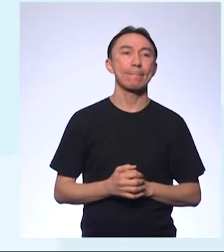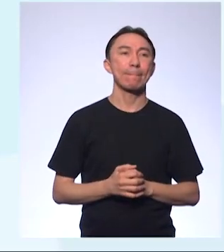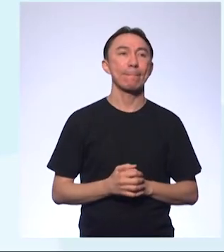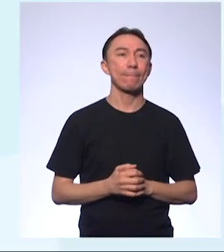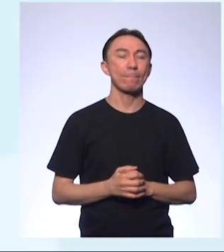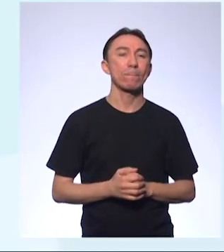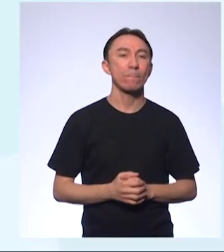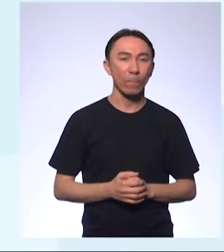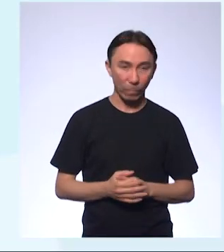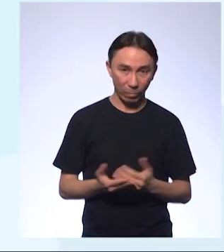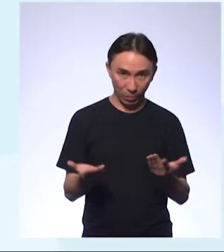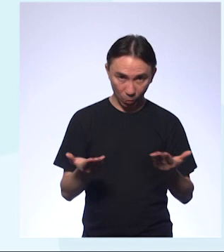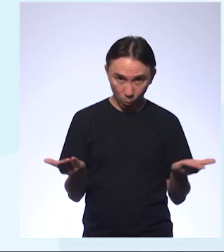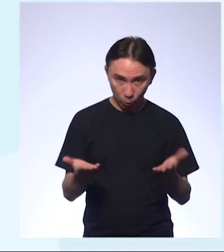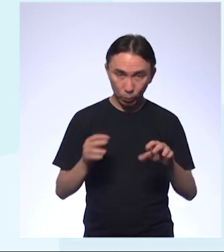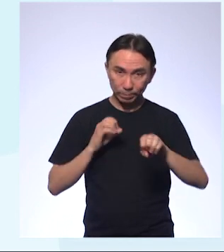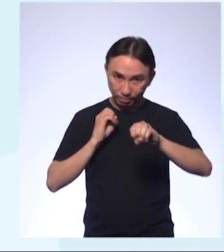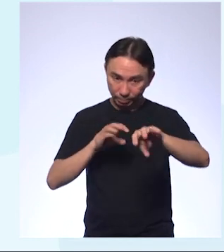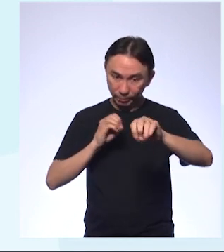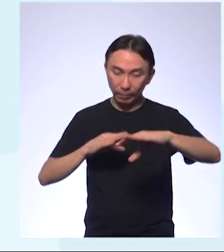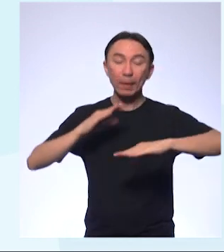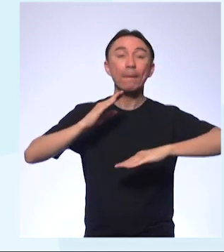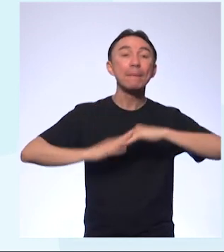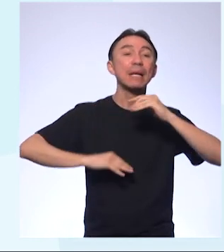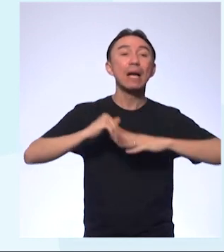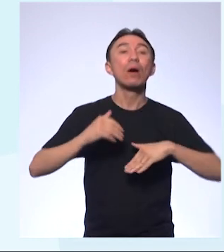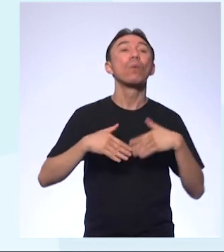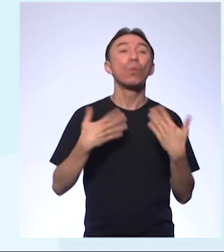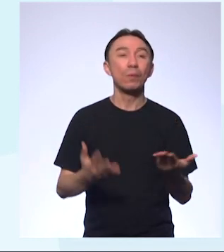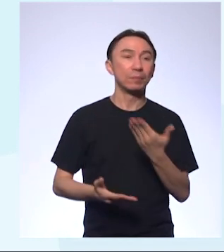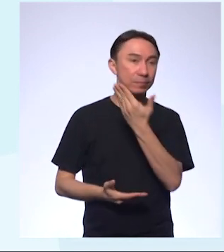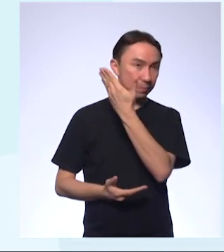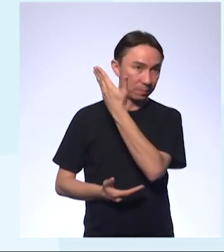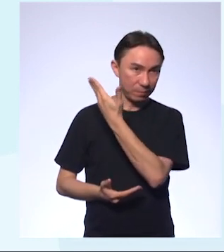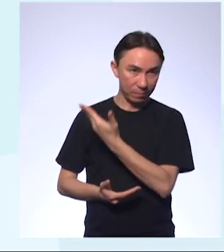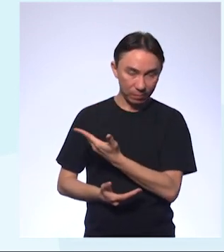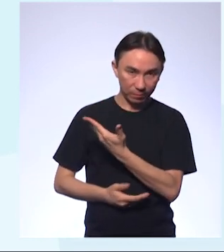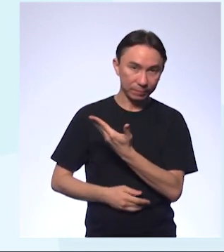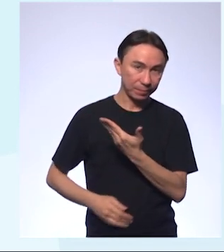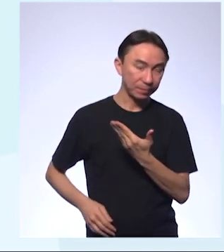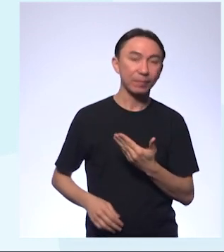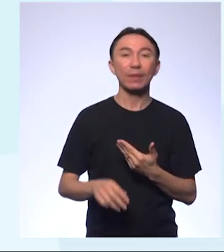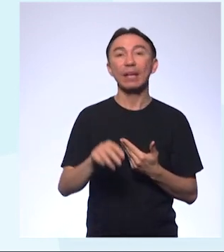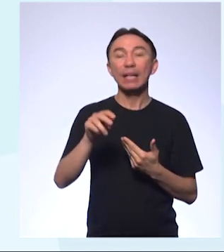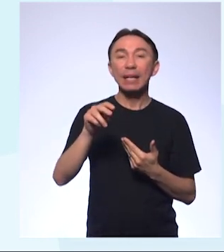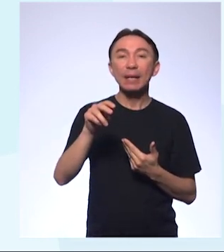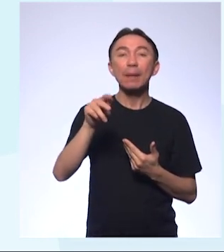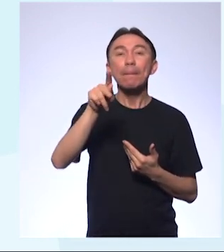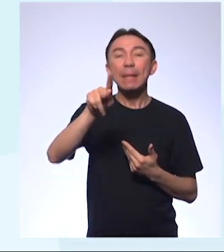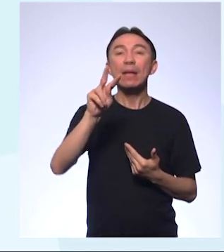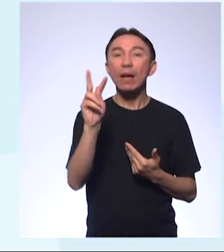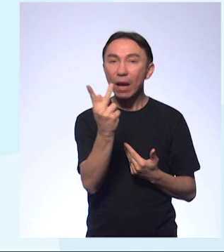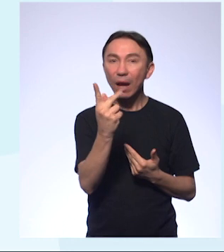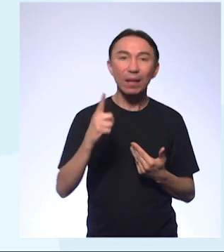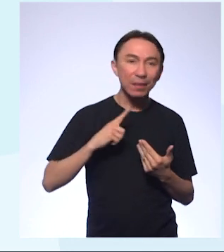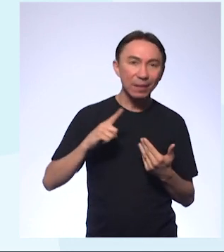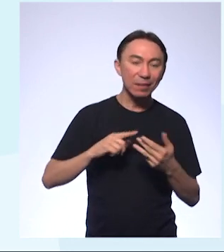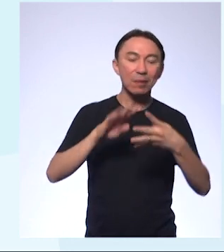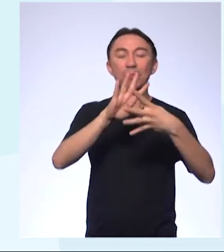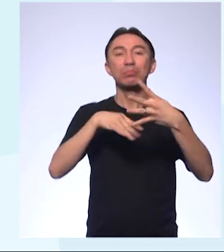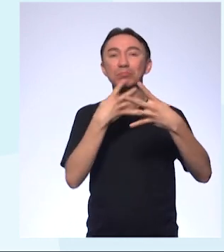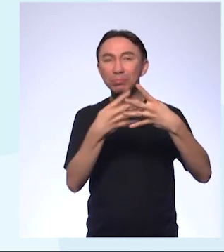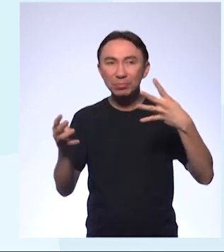Então, as habilidades dessa aula, elas são utilizar os valores da escala de PH para classificar soluções aquosas,